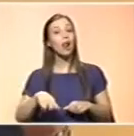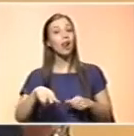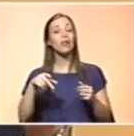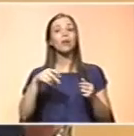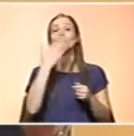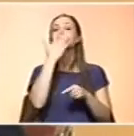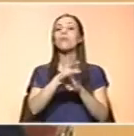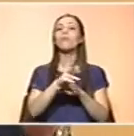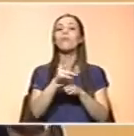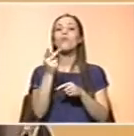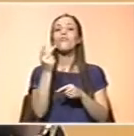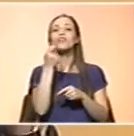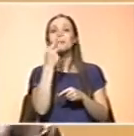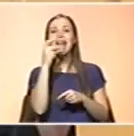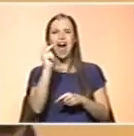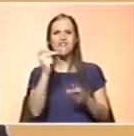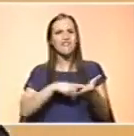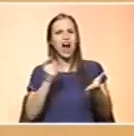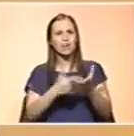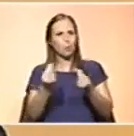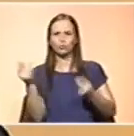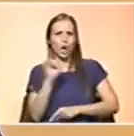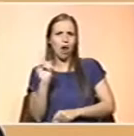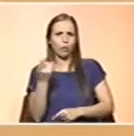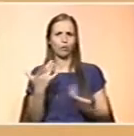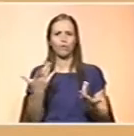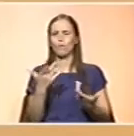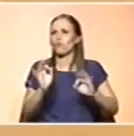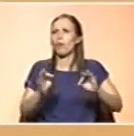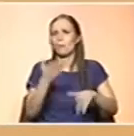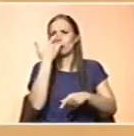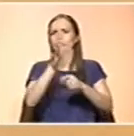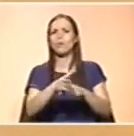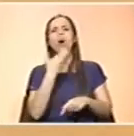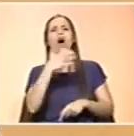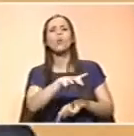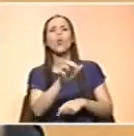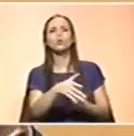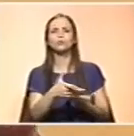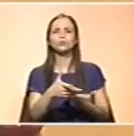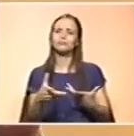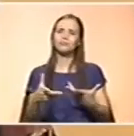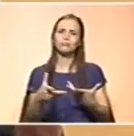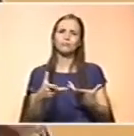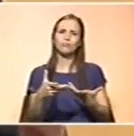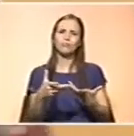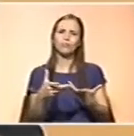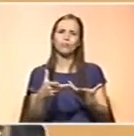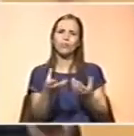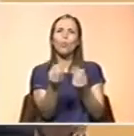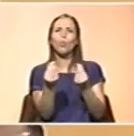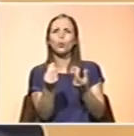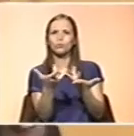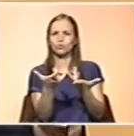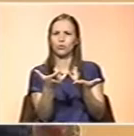por exemplo, não são muito grandes. Não faria muito sentido estarmos a desenvolver um arroz, se calhar, fortificado com vitamina A, se cá conseguimos obter